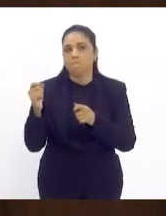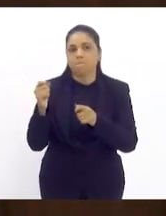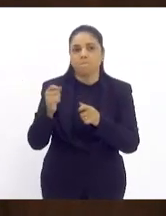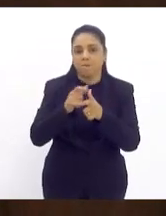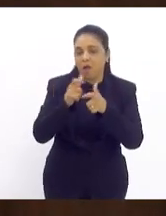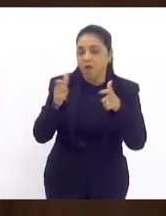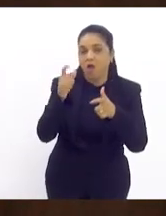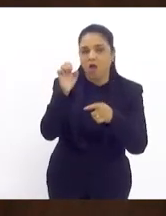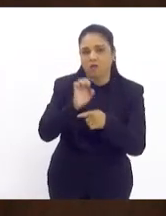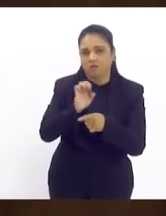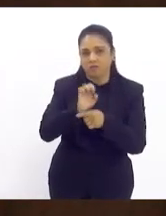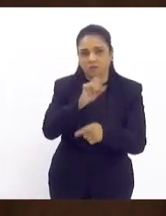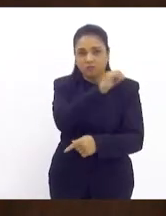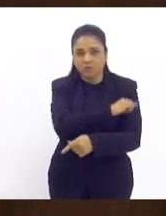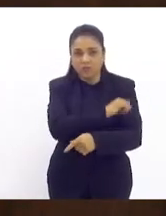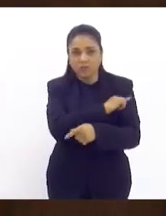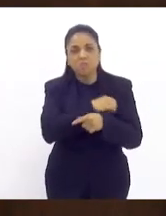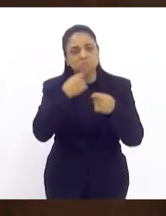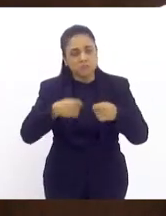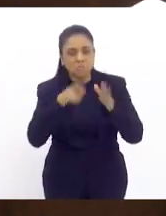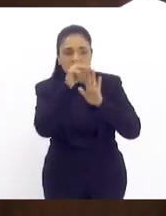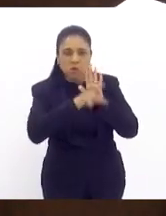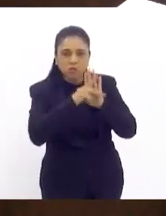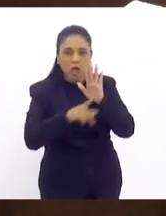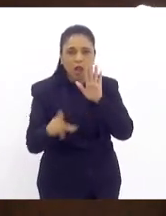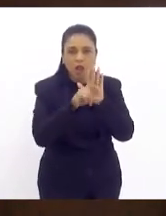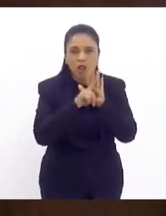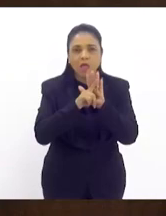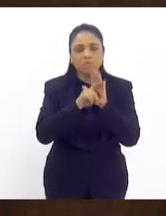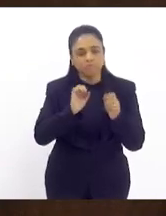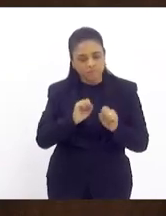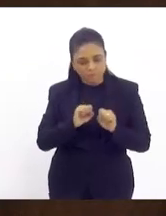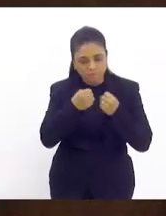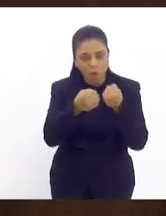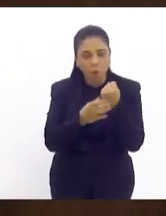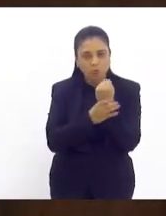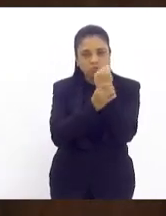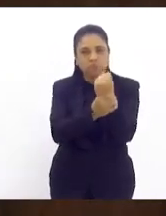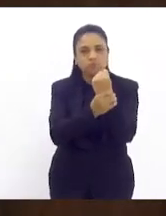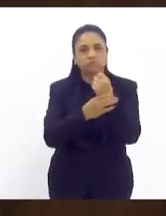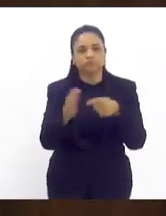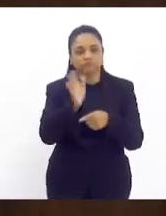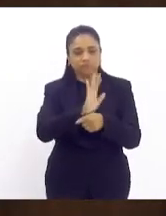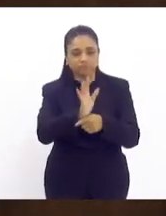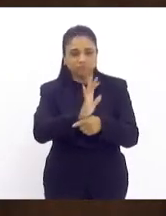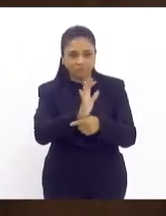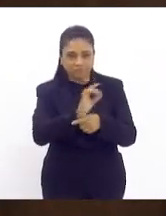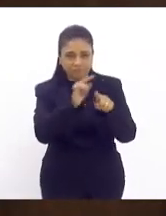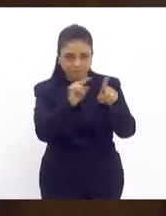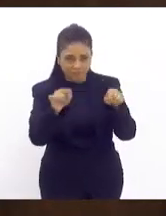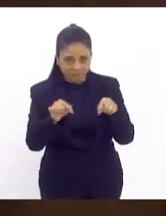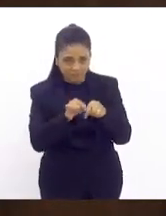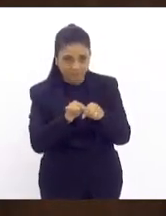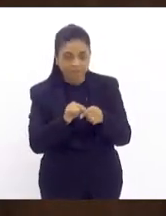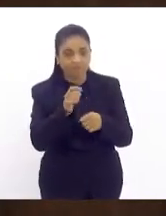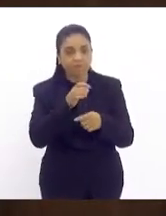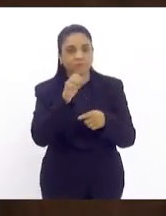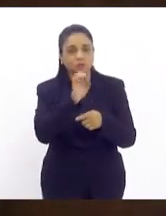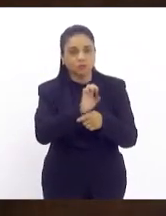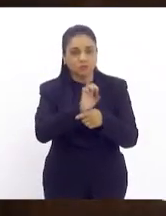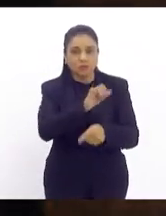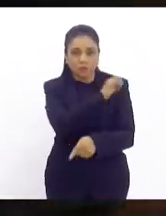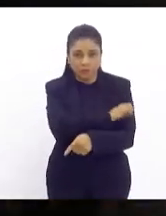medidas leis que fortaleçam o acesso ao cinema nacional nas salas de estado agora um outro dado para finalizar